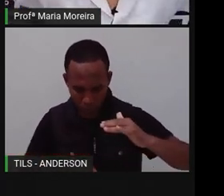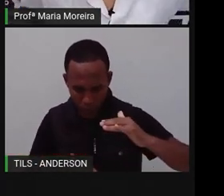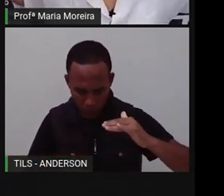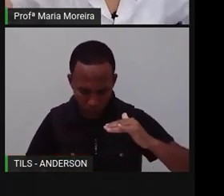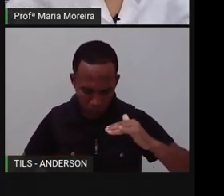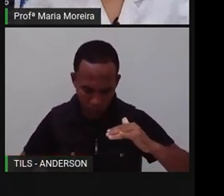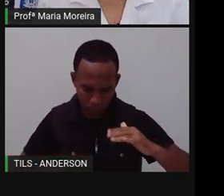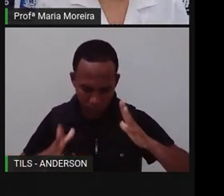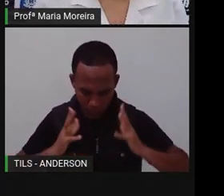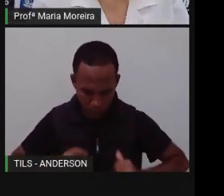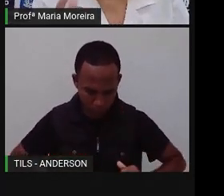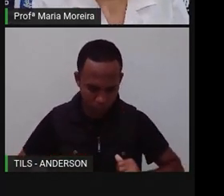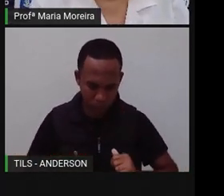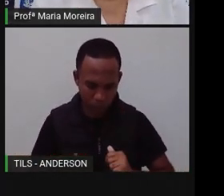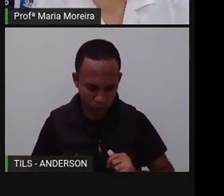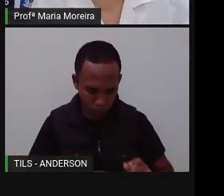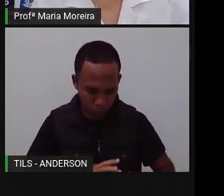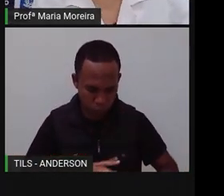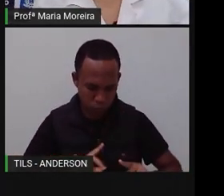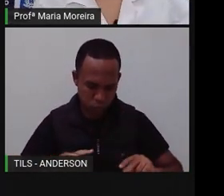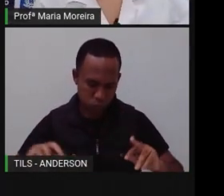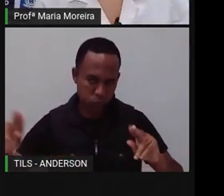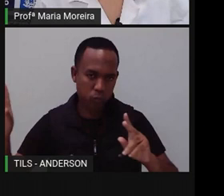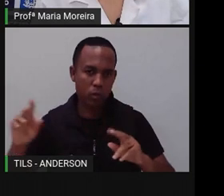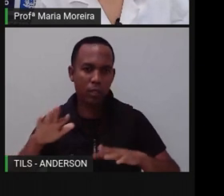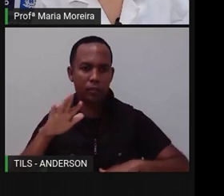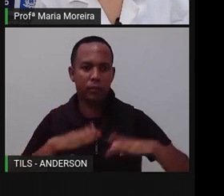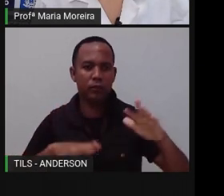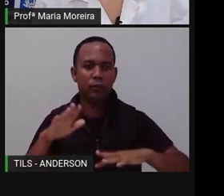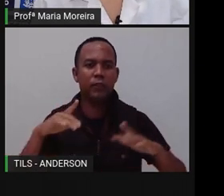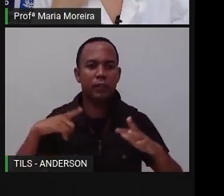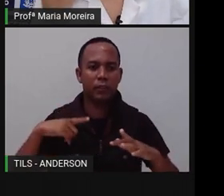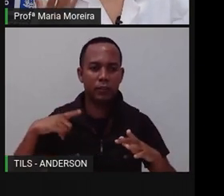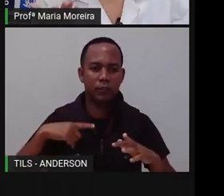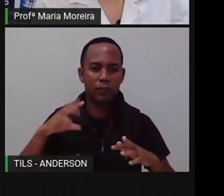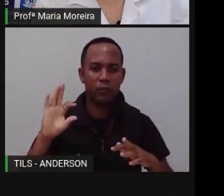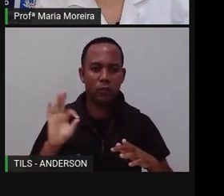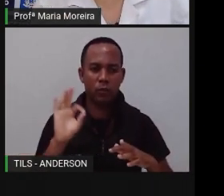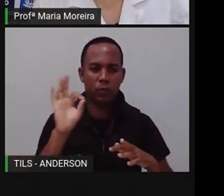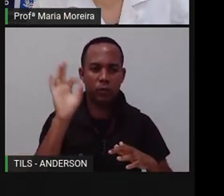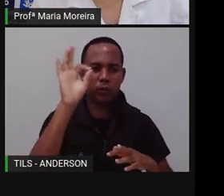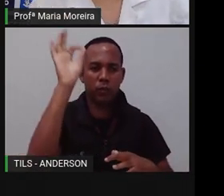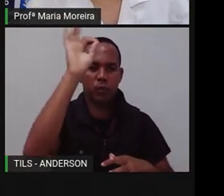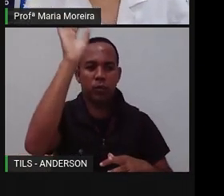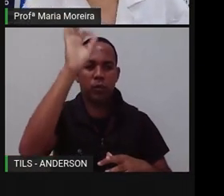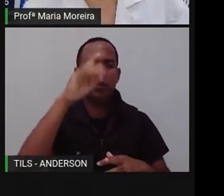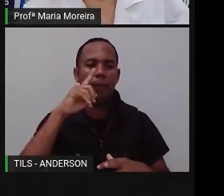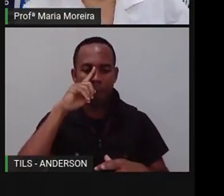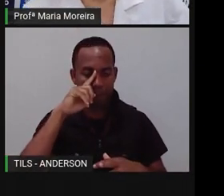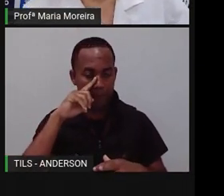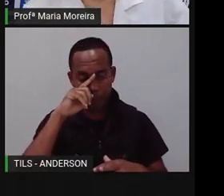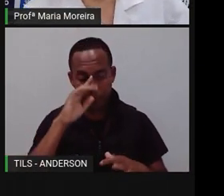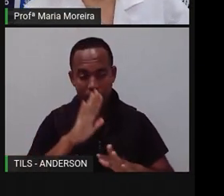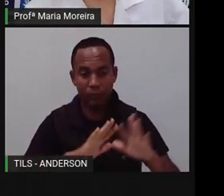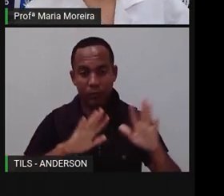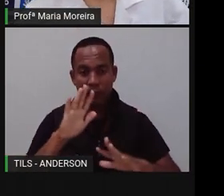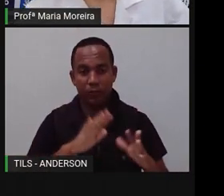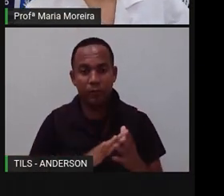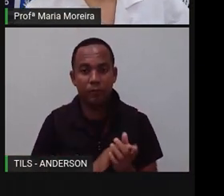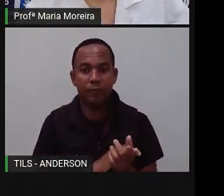mundaréu de mosquito, às vezes pode ter o quê? Um mosquitinho Aedes aegypti, tá?